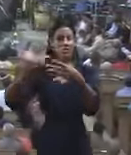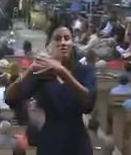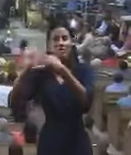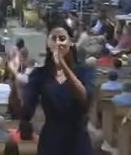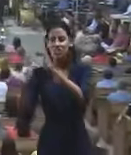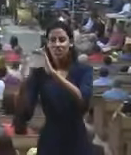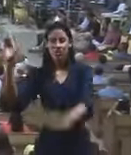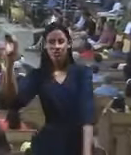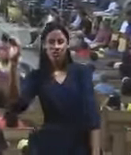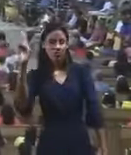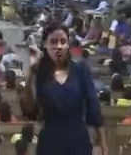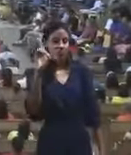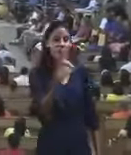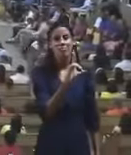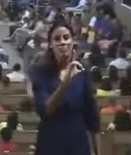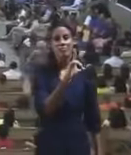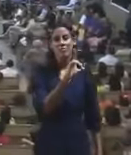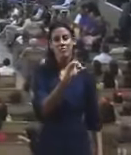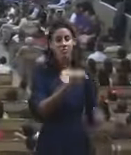na casa.